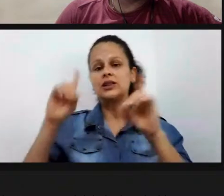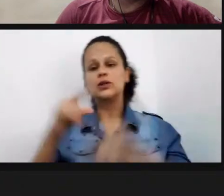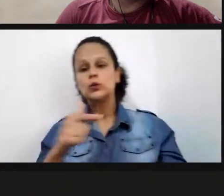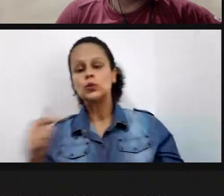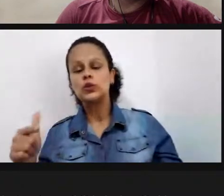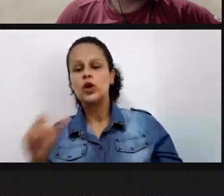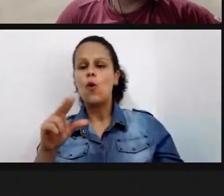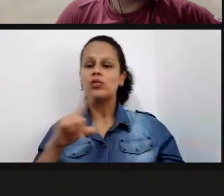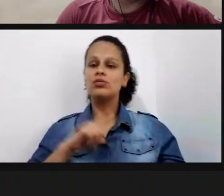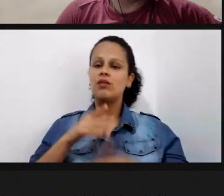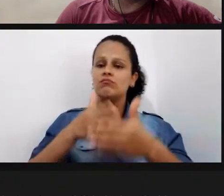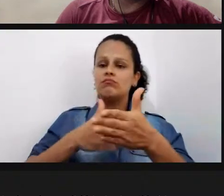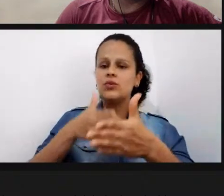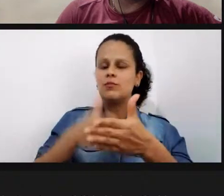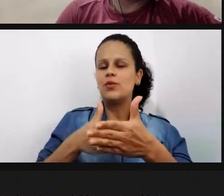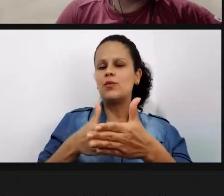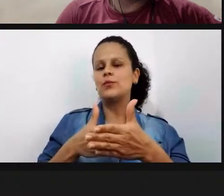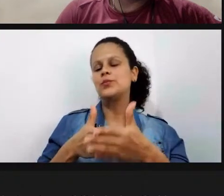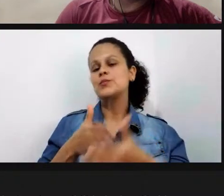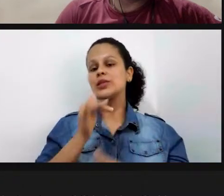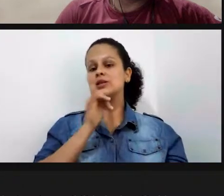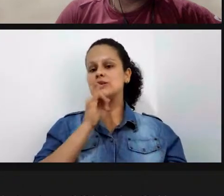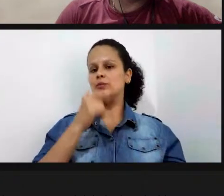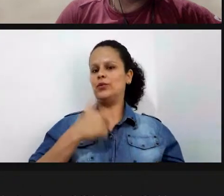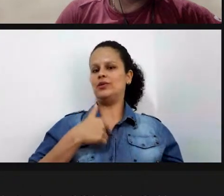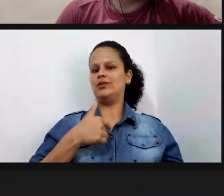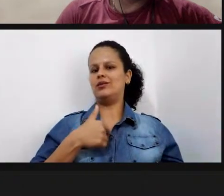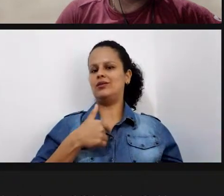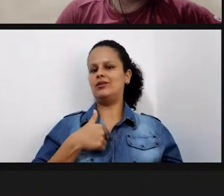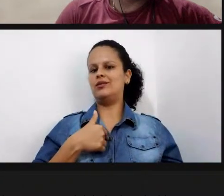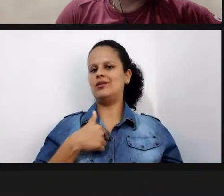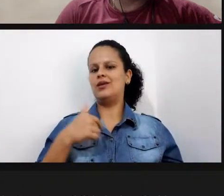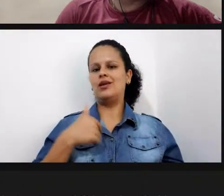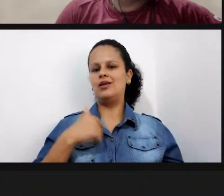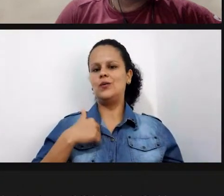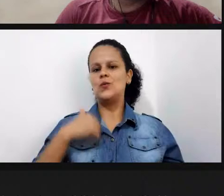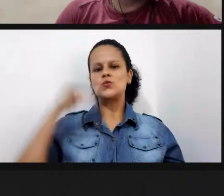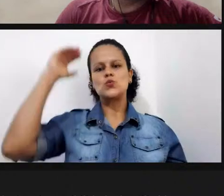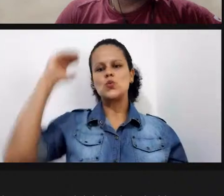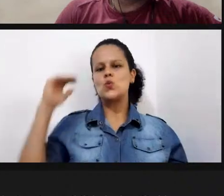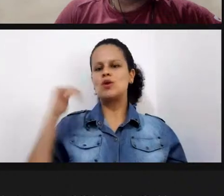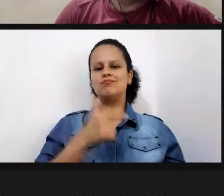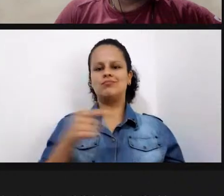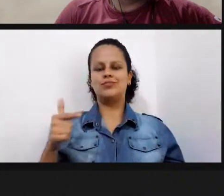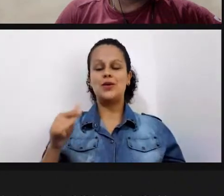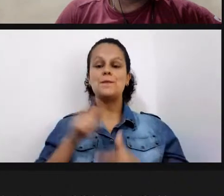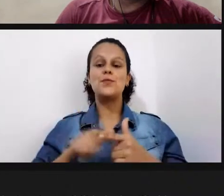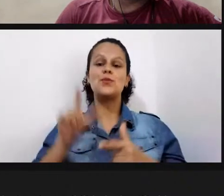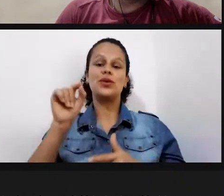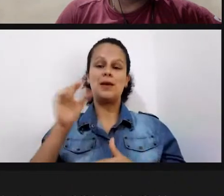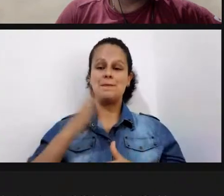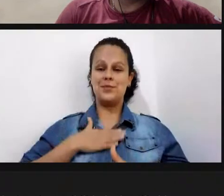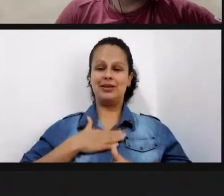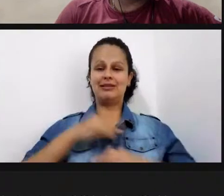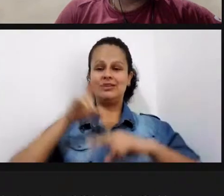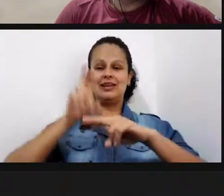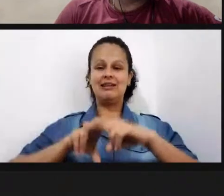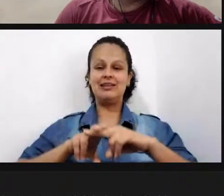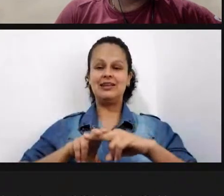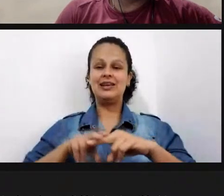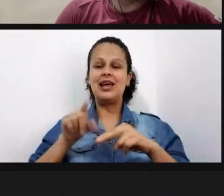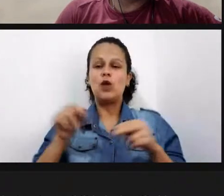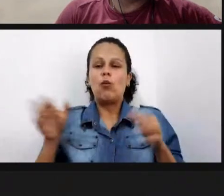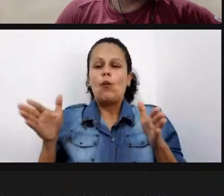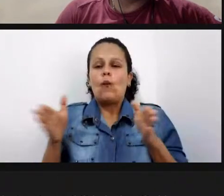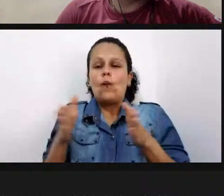necessidade eu não sou uma pessoa como eu já falei de pequeno porte foi que as minhas cadeiras elas eram sempre estreitas elas